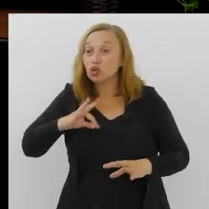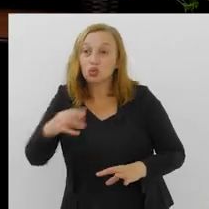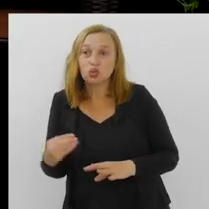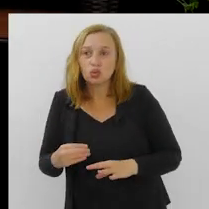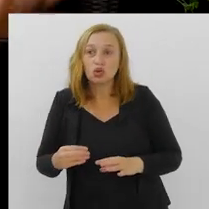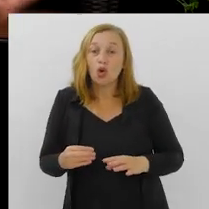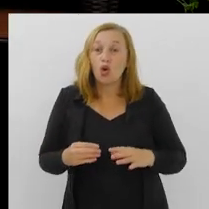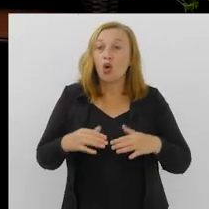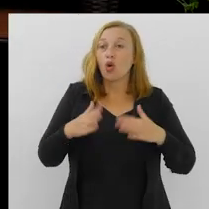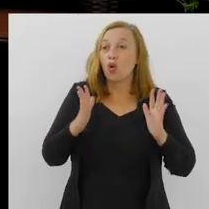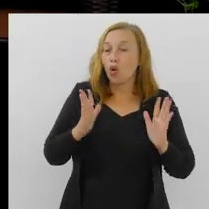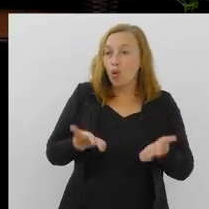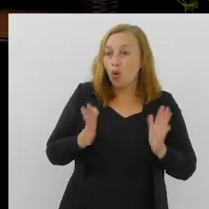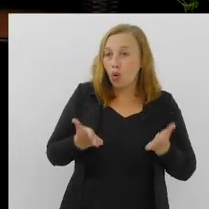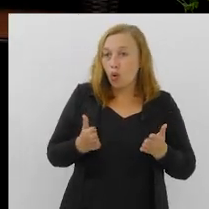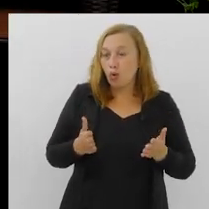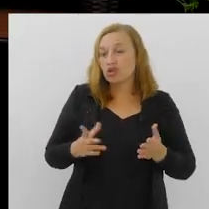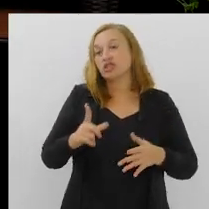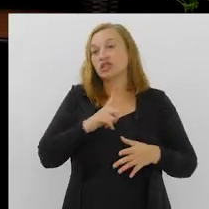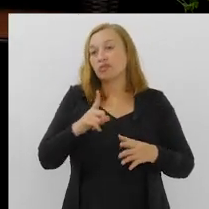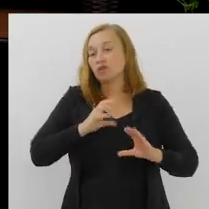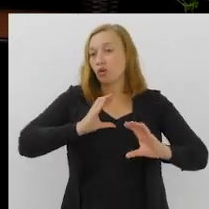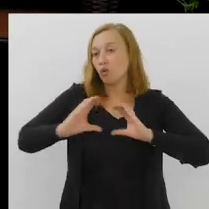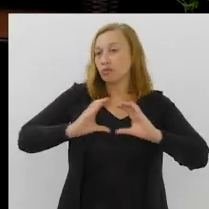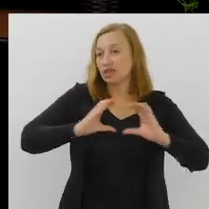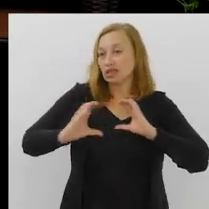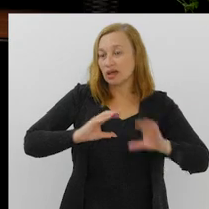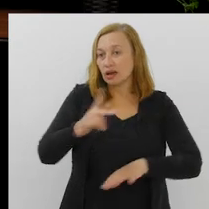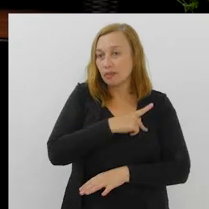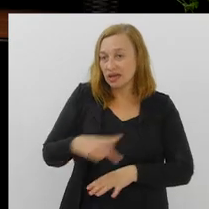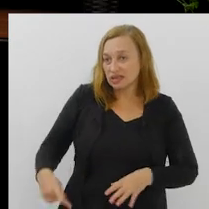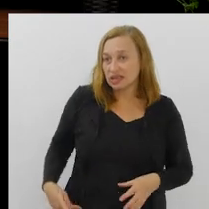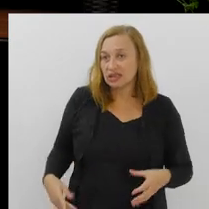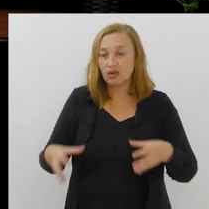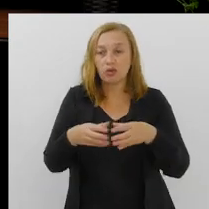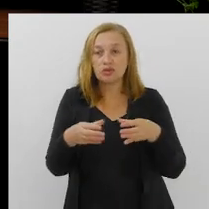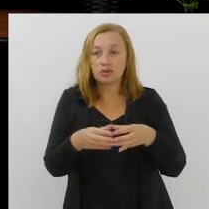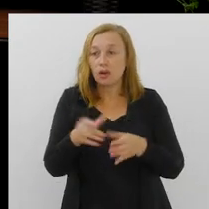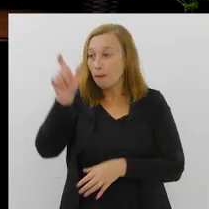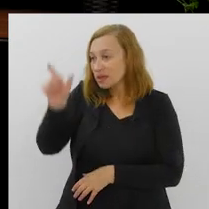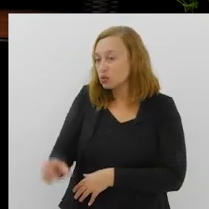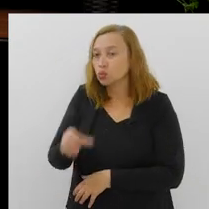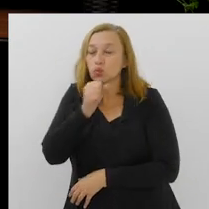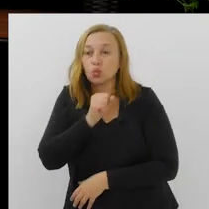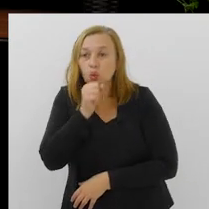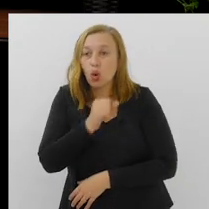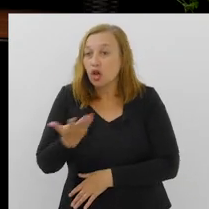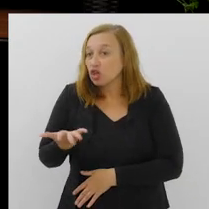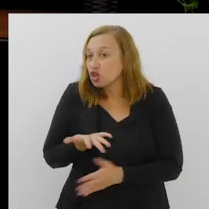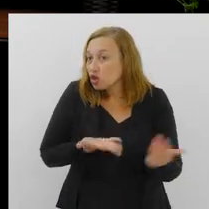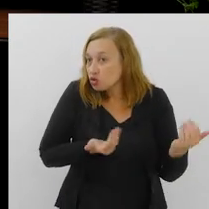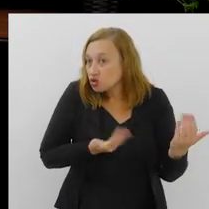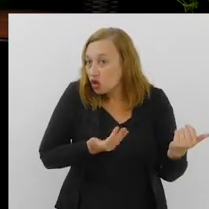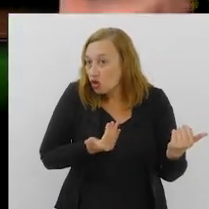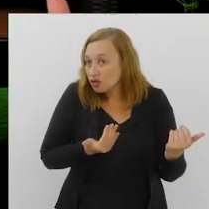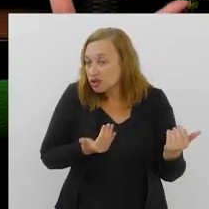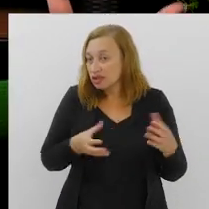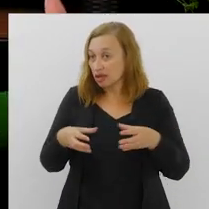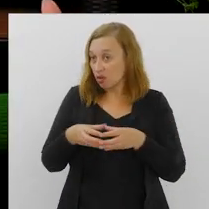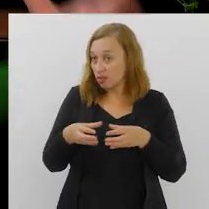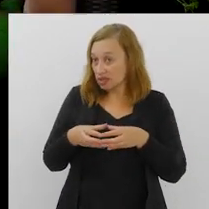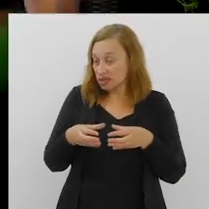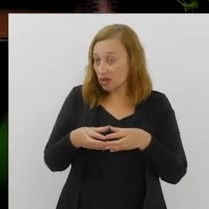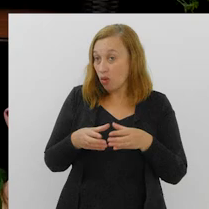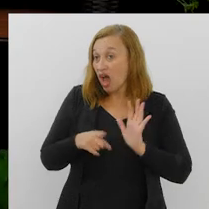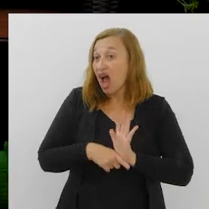tudo, ele sabe mexer. E hoje a gente tem uma interlocução com a presidente da Comissão da Pessoa Idosa, a doutora Fátima Hietti, em que o jovem,